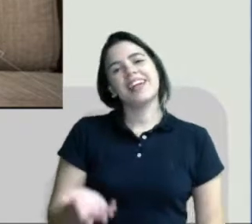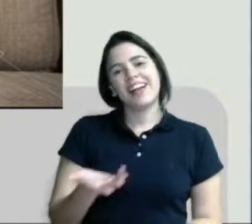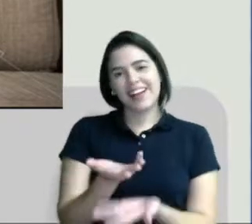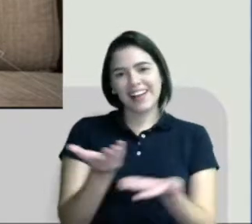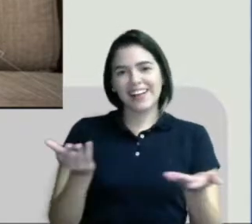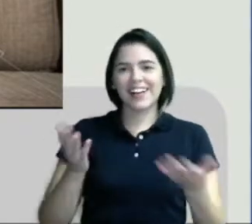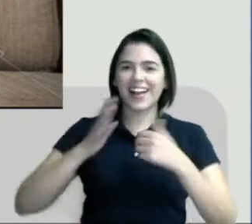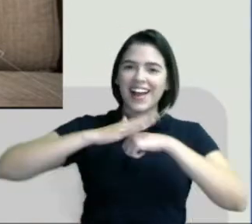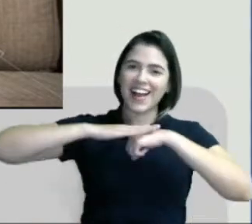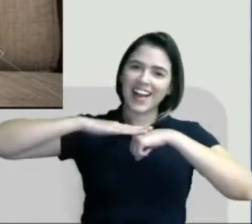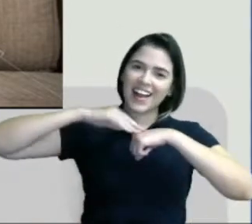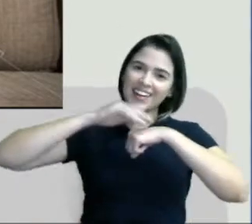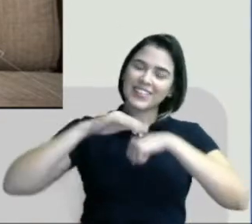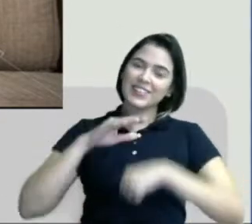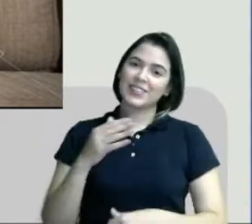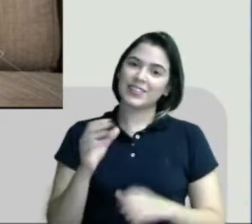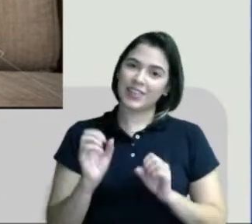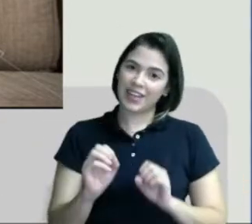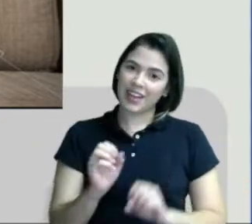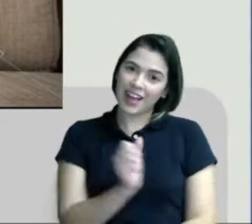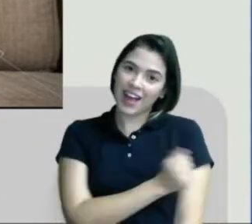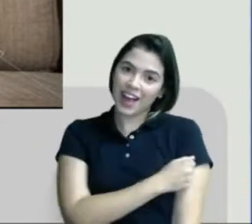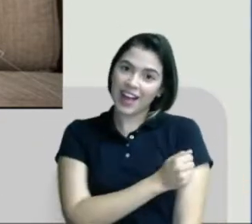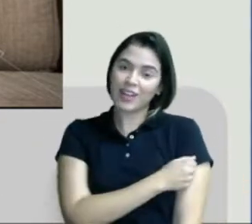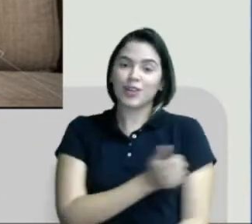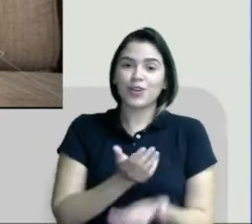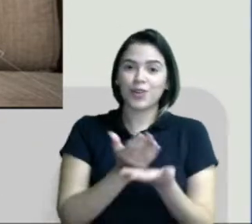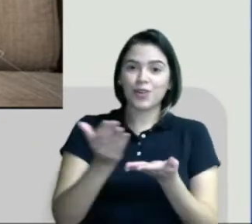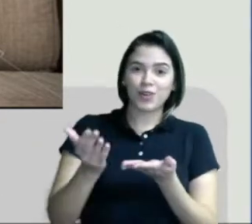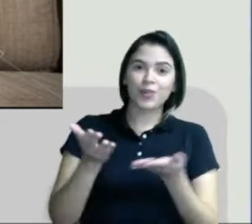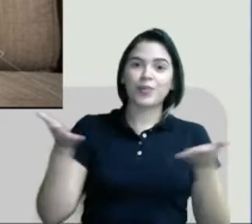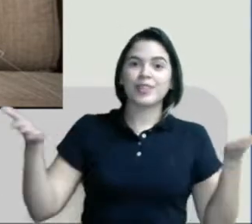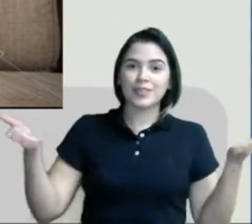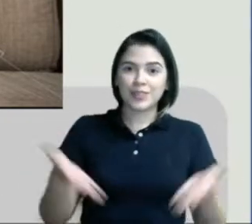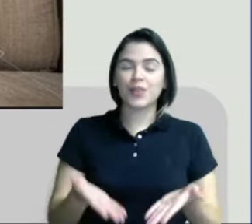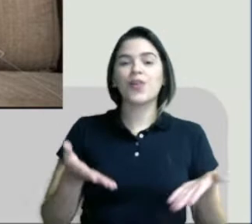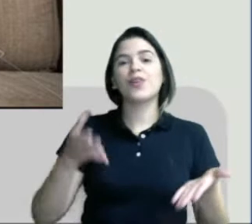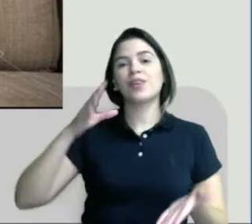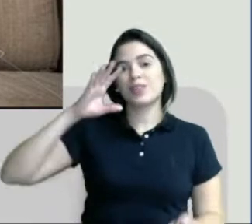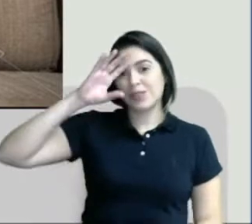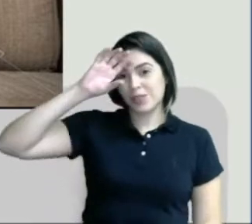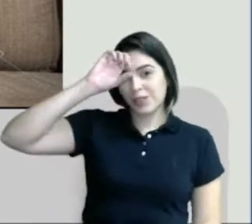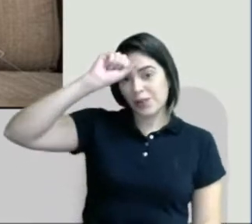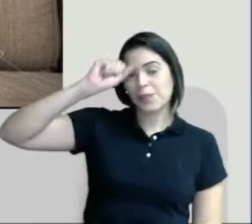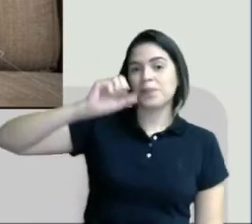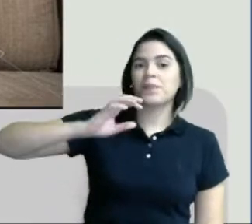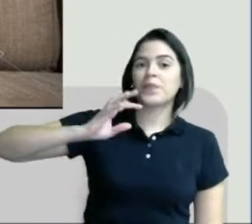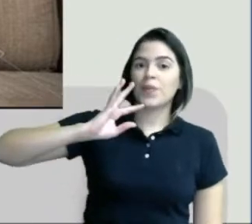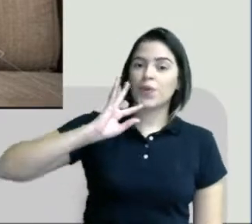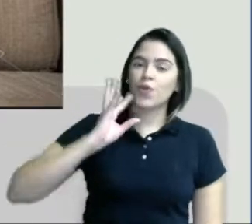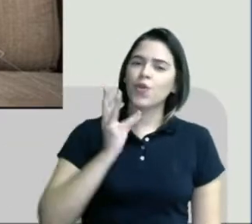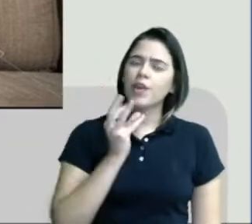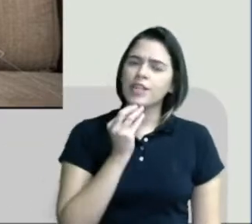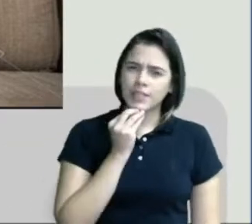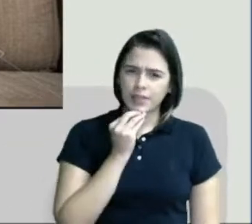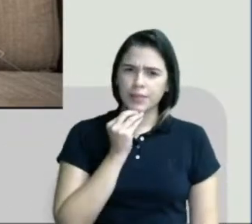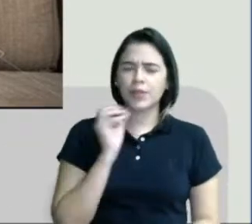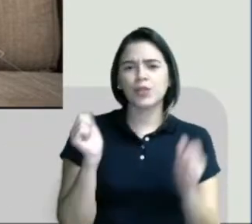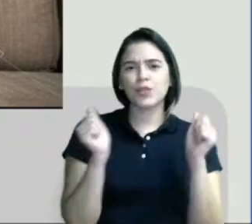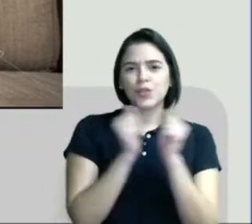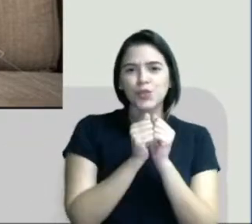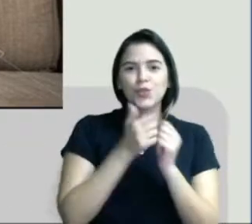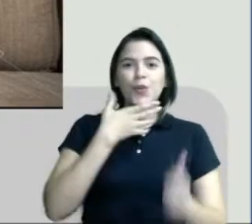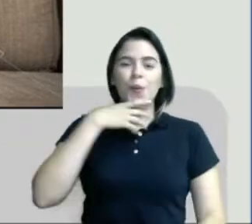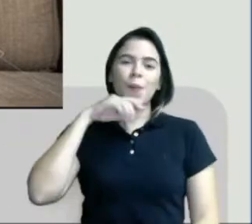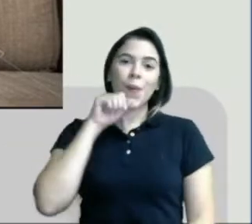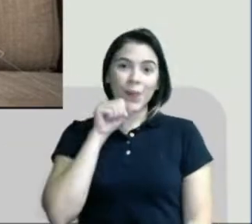alunos, hoje iniciamos mais uma jornada rumo ao conhecimento. E, nosso conhecimento vai ser juntinho com